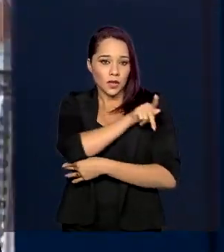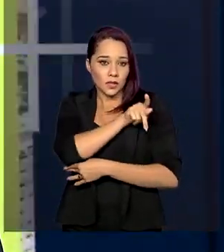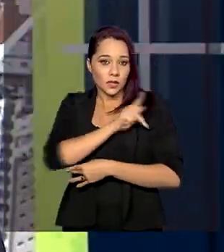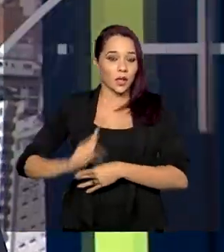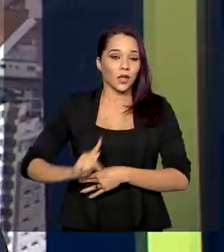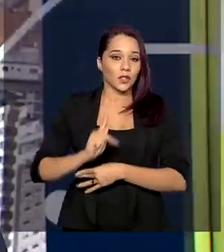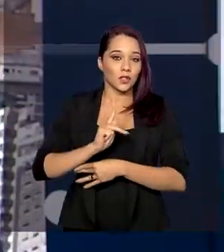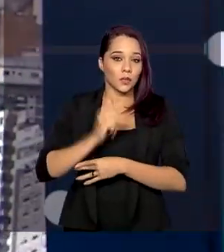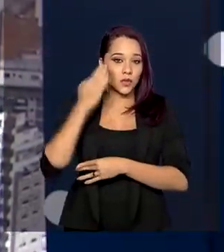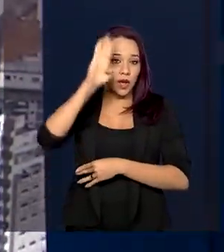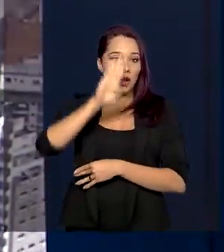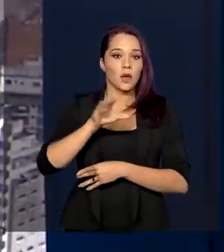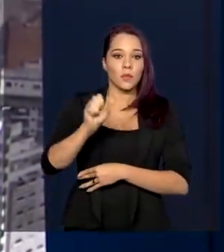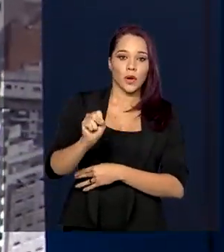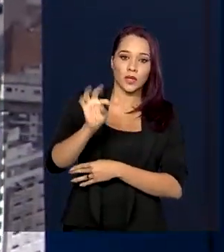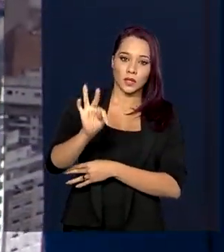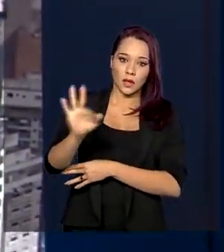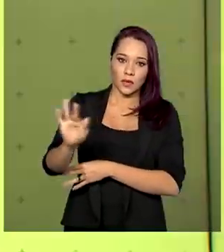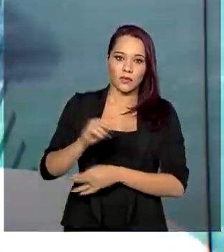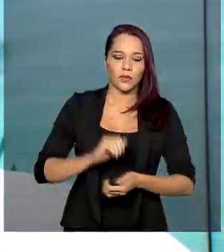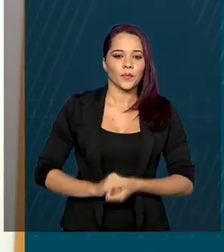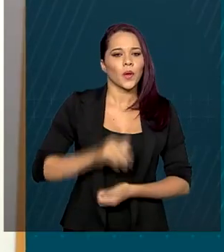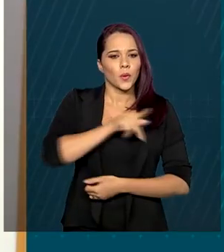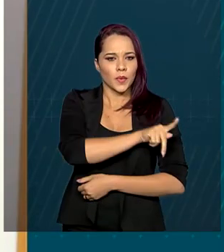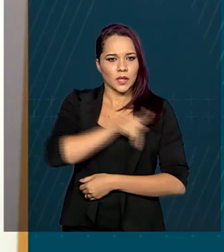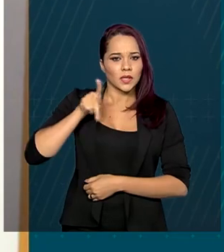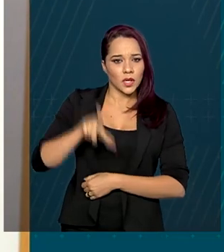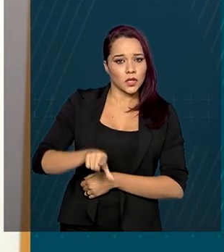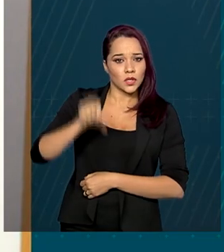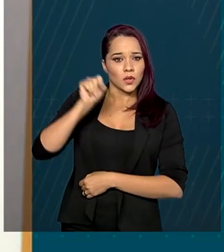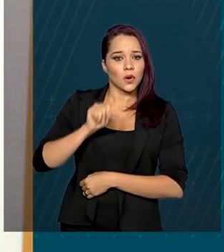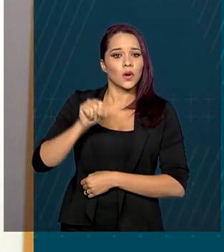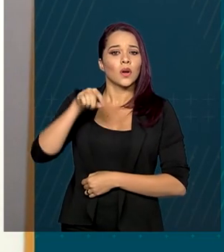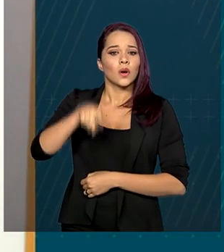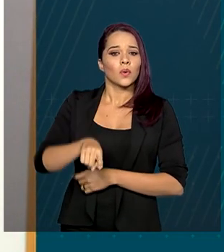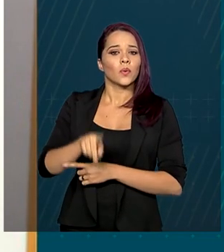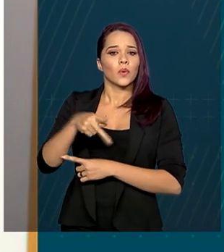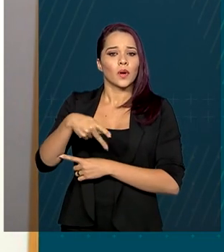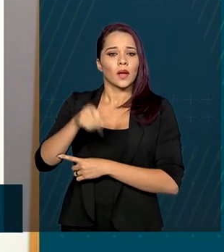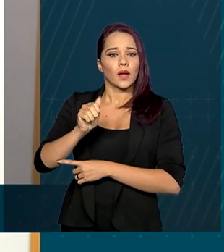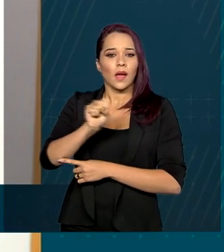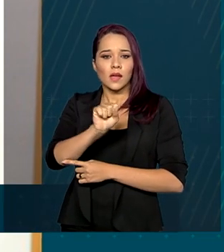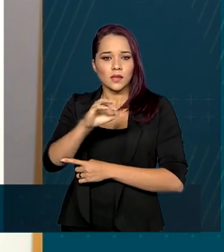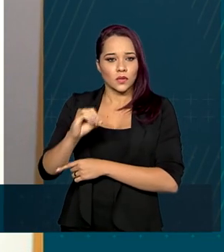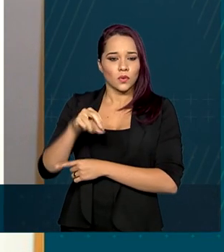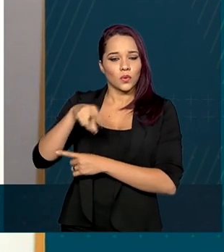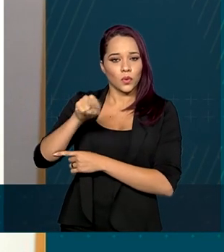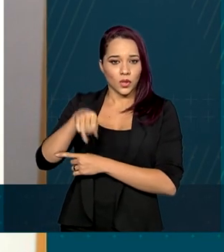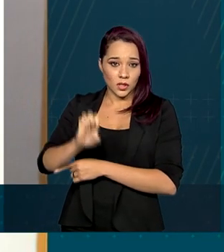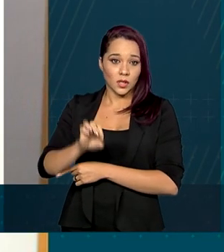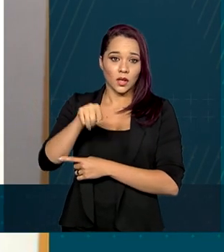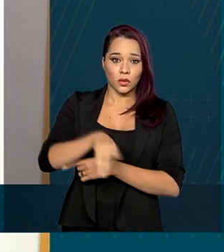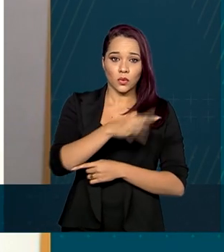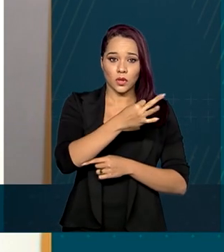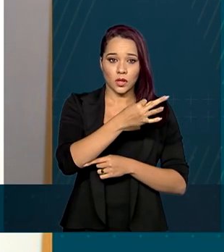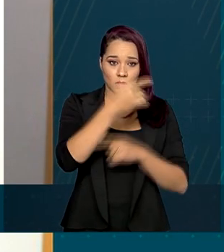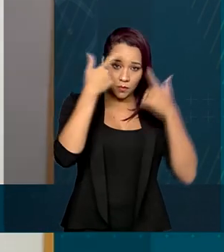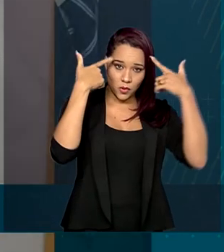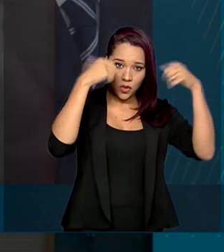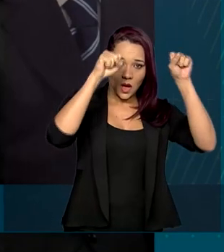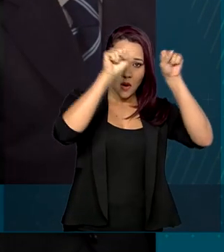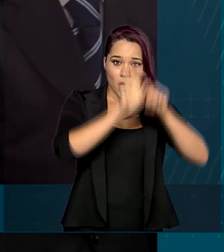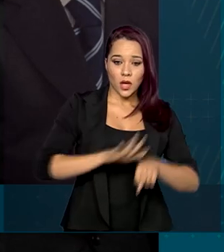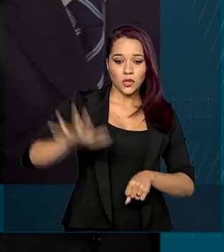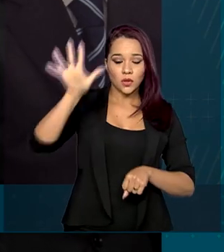para o Supremo Tribunal Federal. O presidente indicou o desembargador Cássio Nunes Marques do Tribunal Regional Federal da